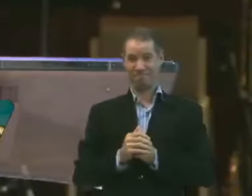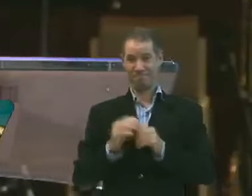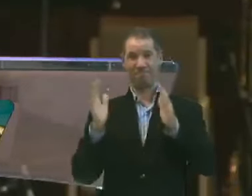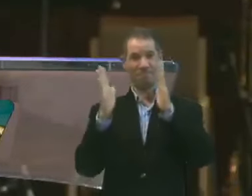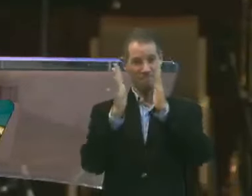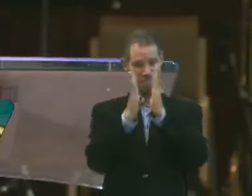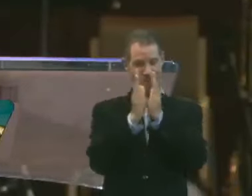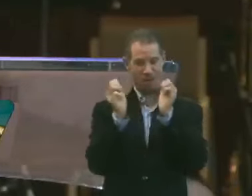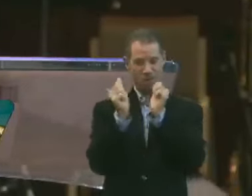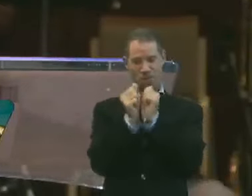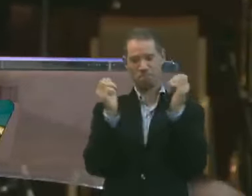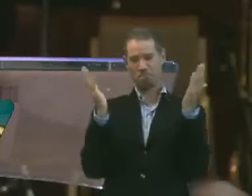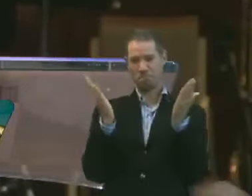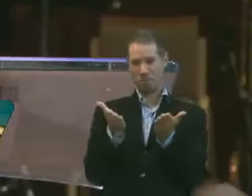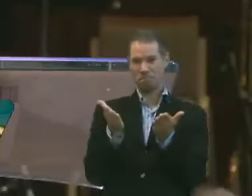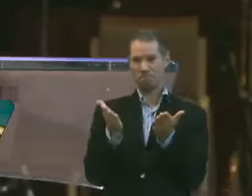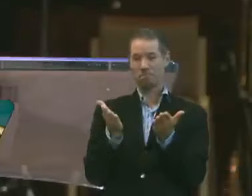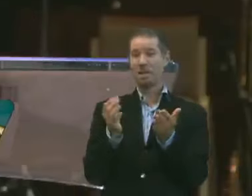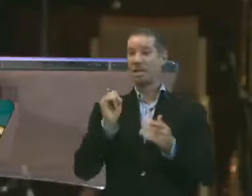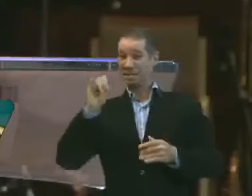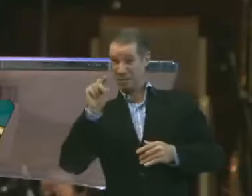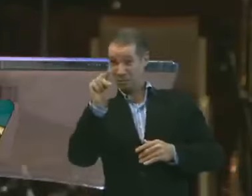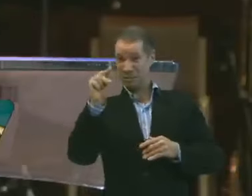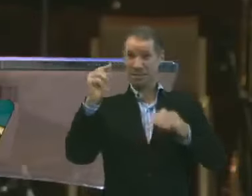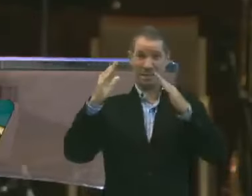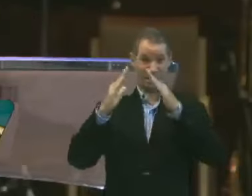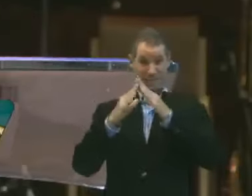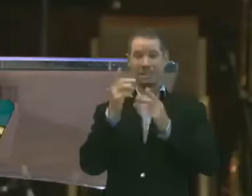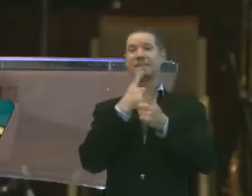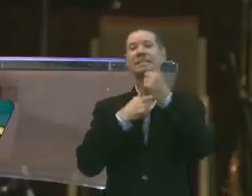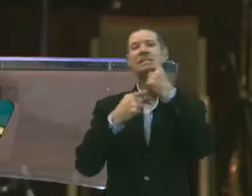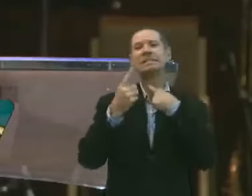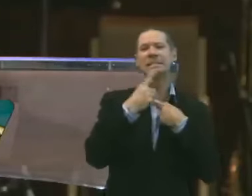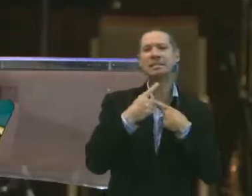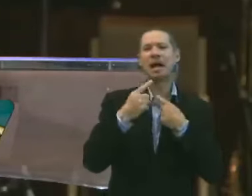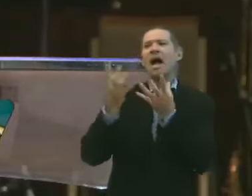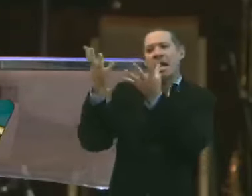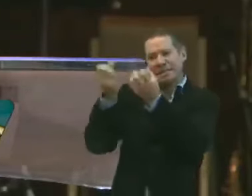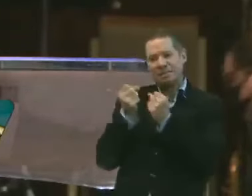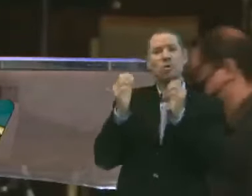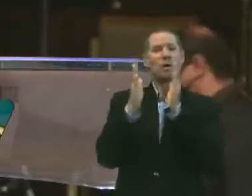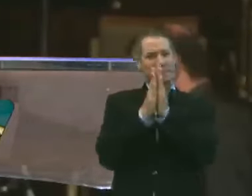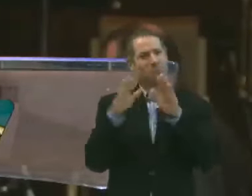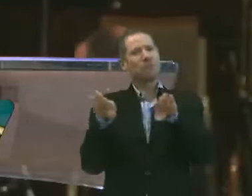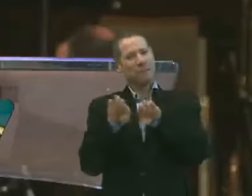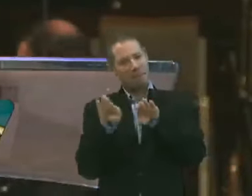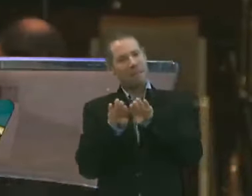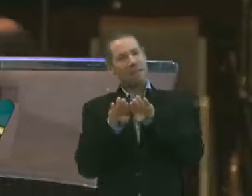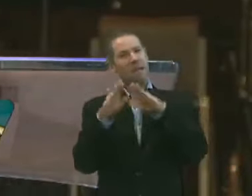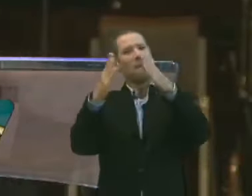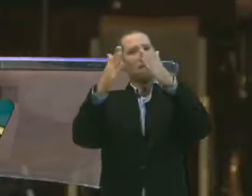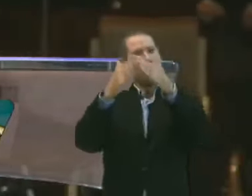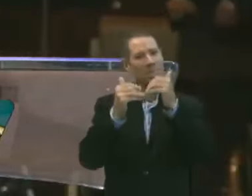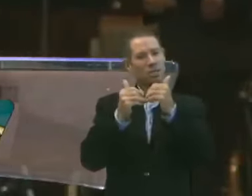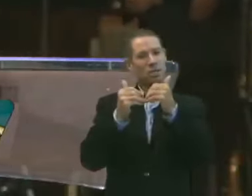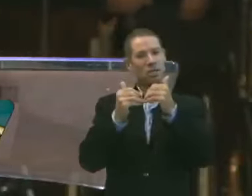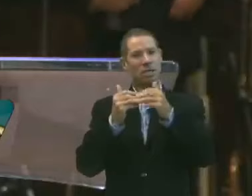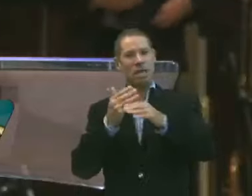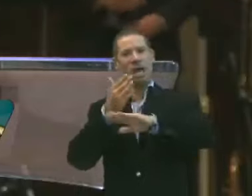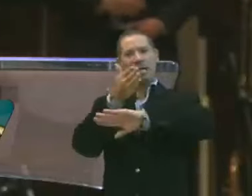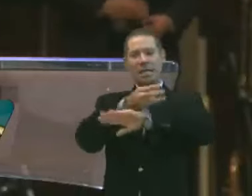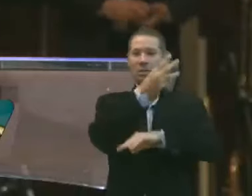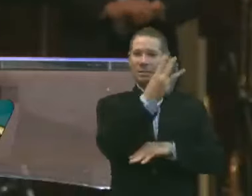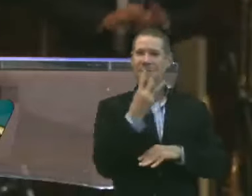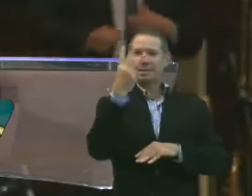nós vamos orar juntos agora. E se você está aí em casa. E deseja receber essa oração também. Vou pedir para você. Entrar no nosso